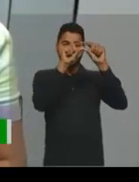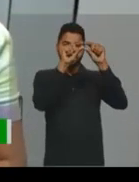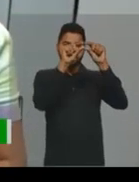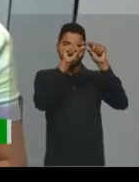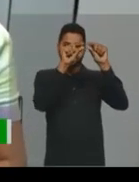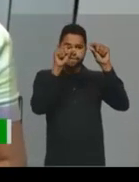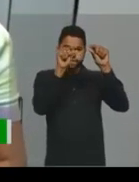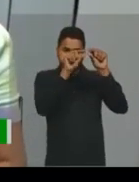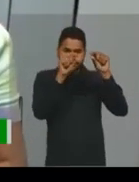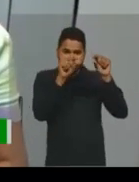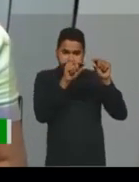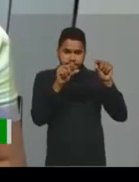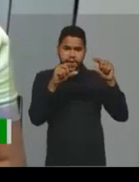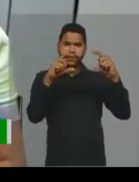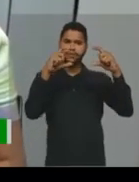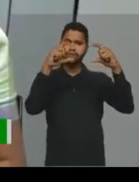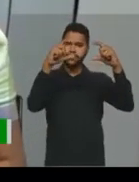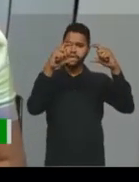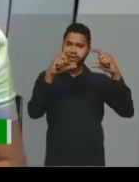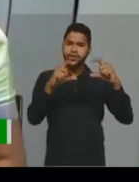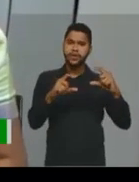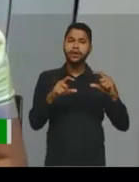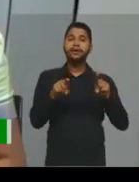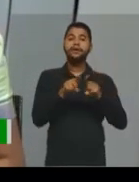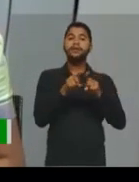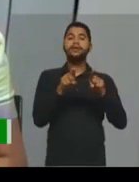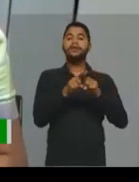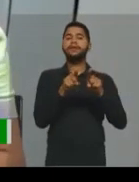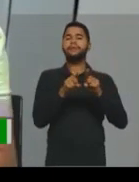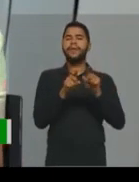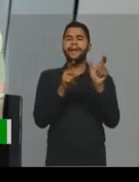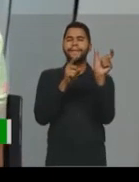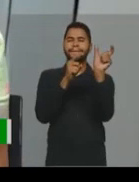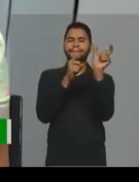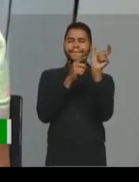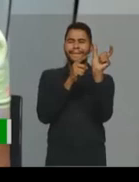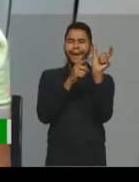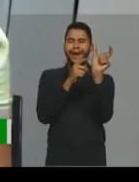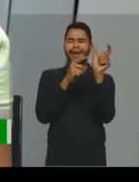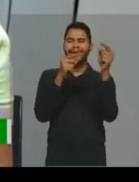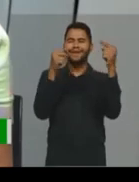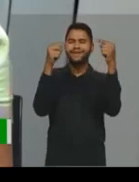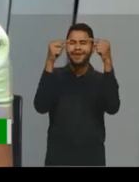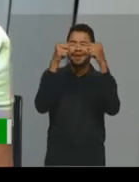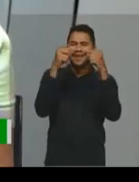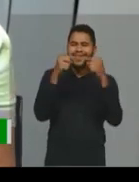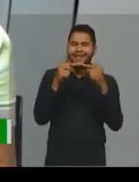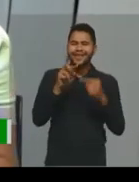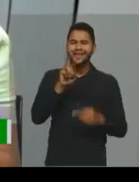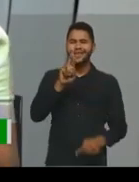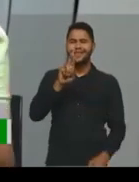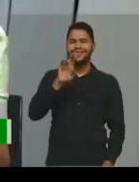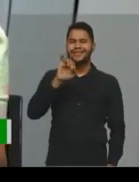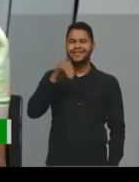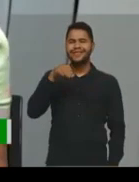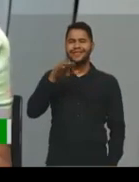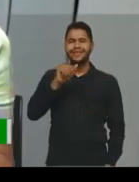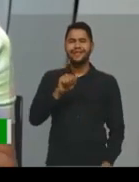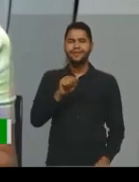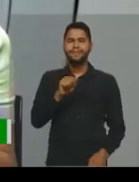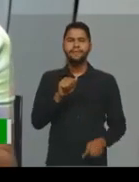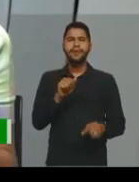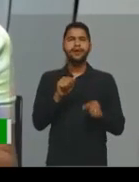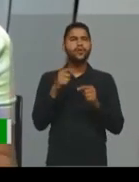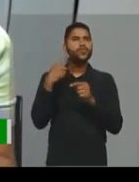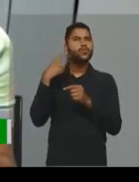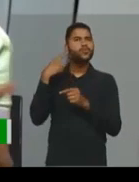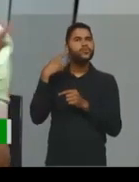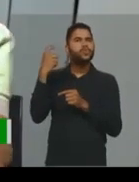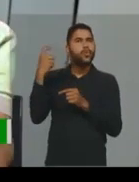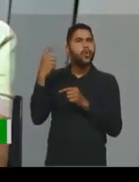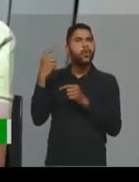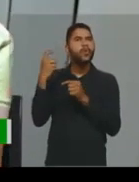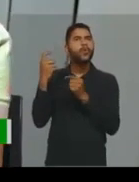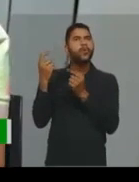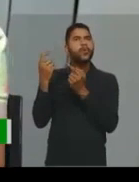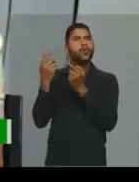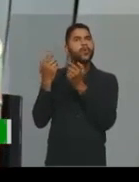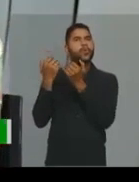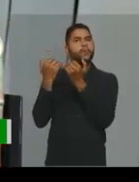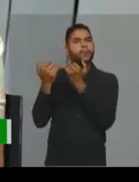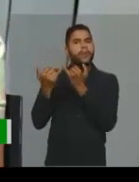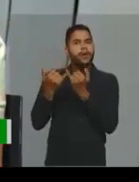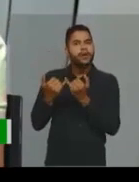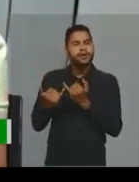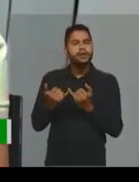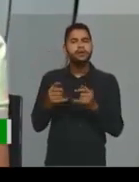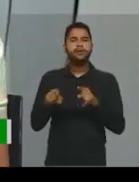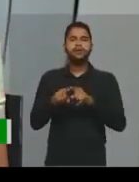Ele pode ter rimas, que é o que que é rimas? São as palavrinhas que terminam com o mesmo som. Então, tem rimas e tem